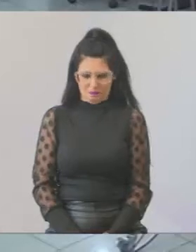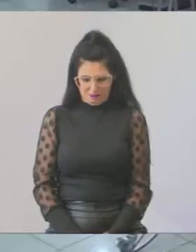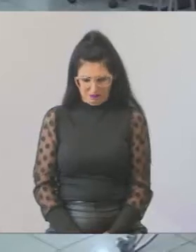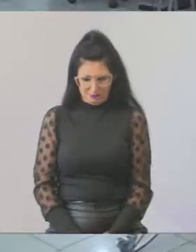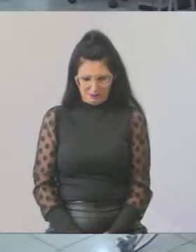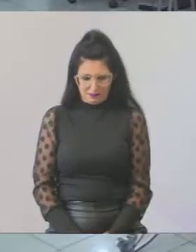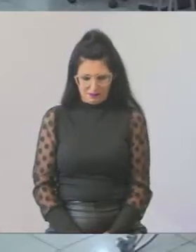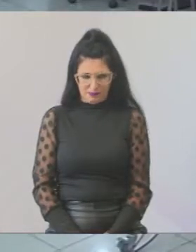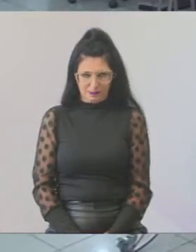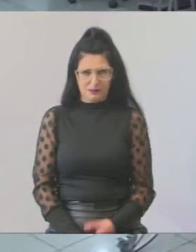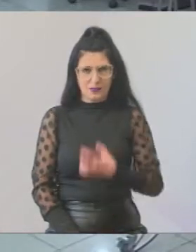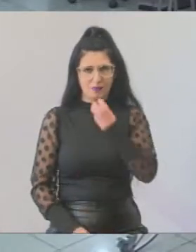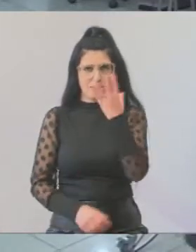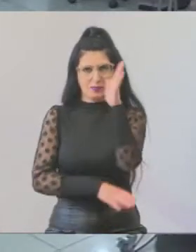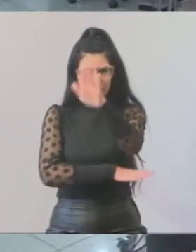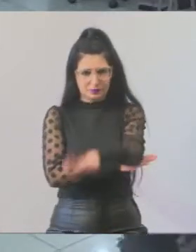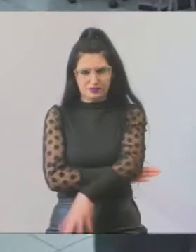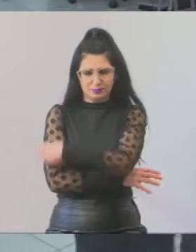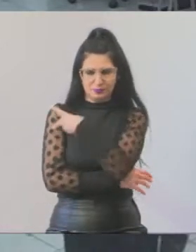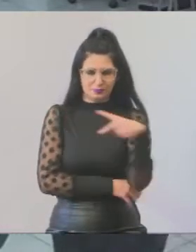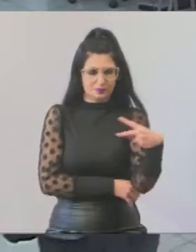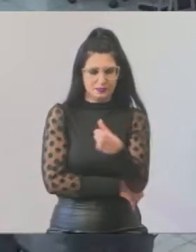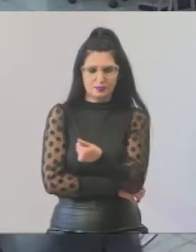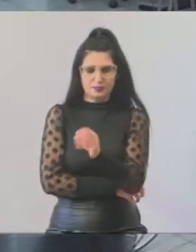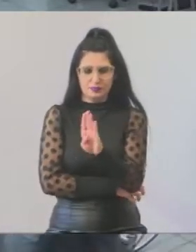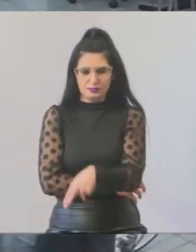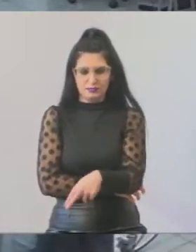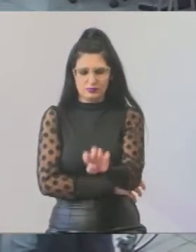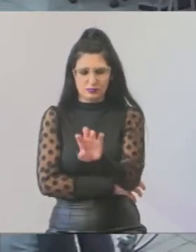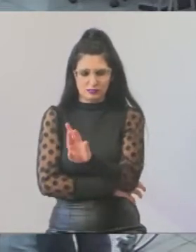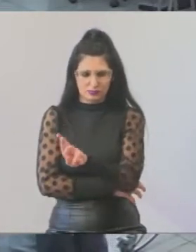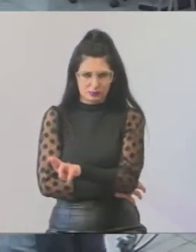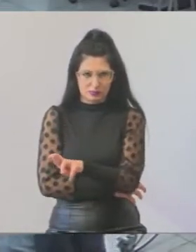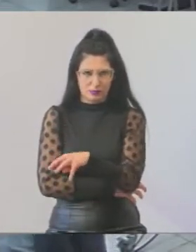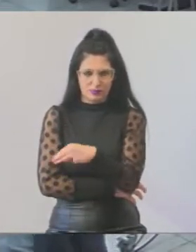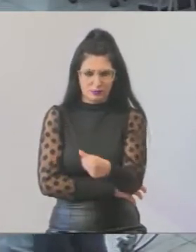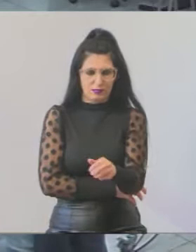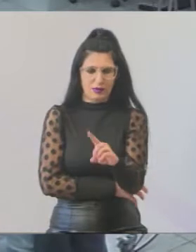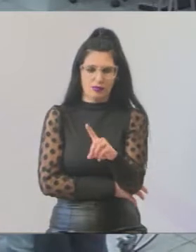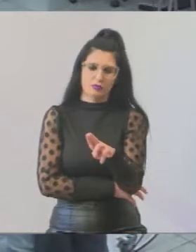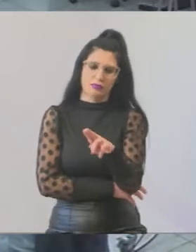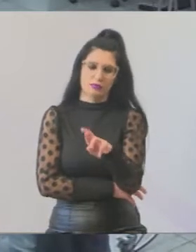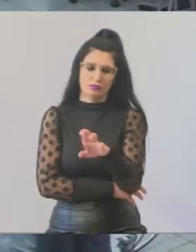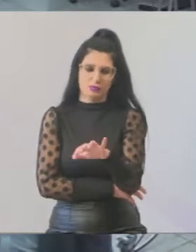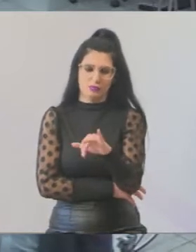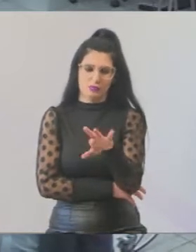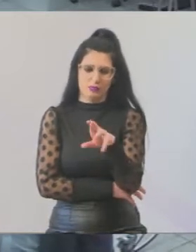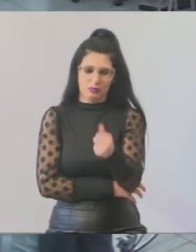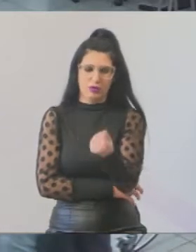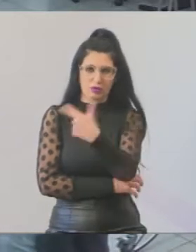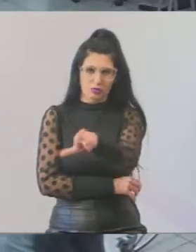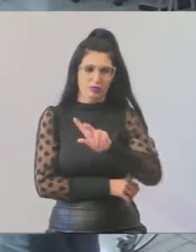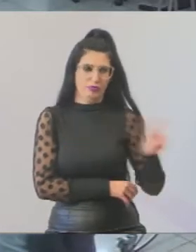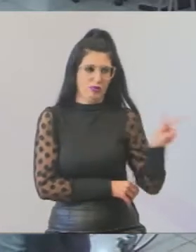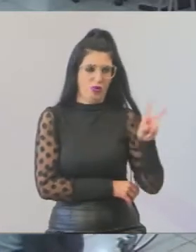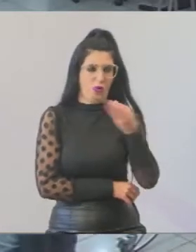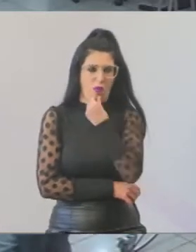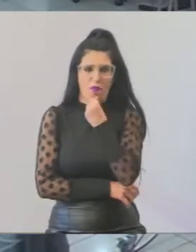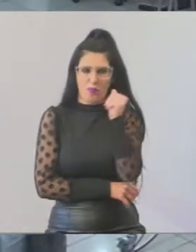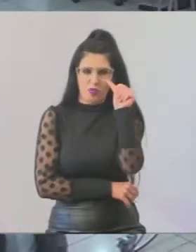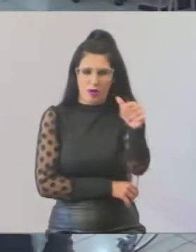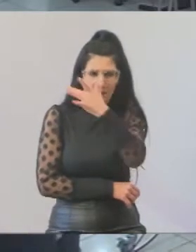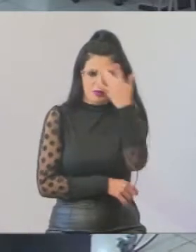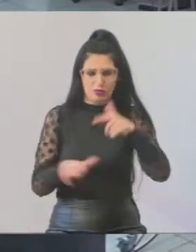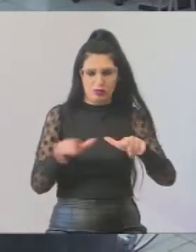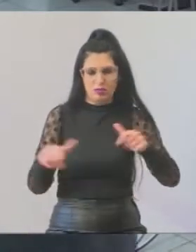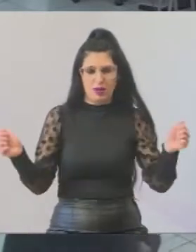Uma boa tarde, meu presidente, Ábrio de Madureira, onde cumprimento os demais vereadores, vereadoras, assessores aqui